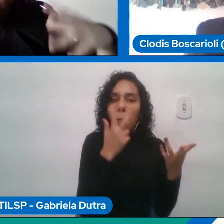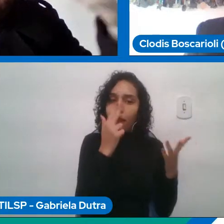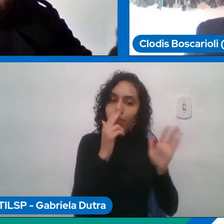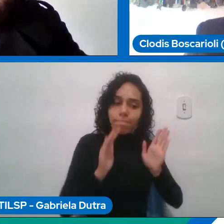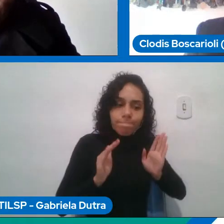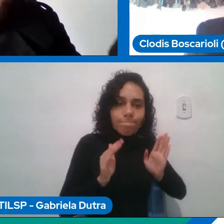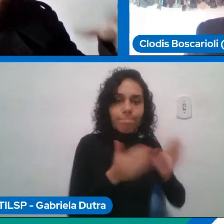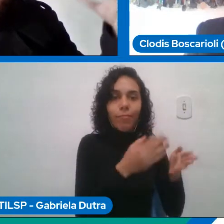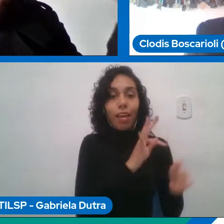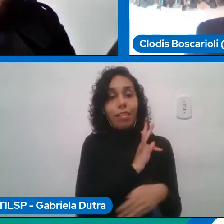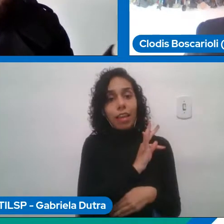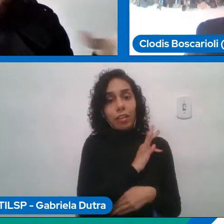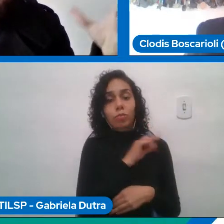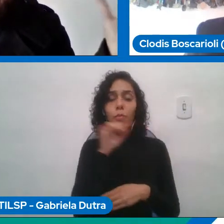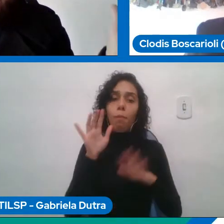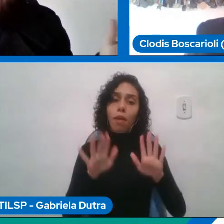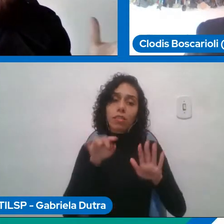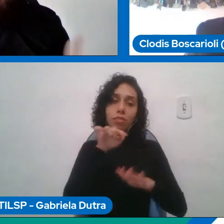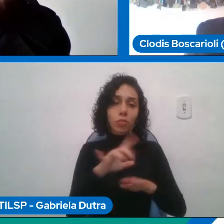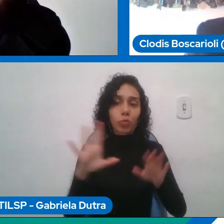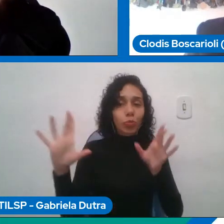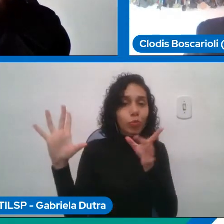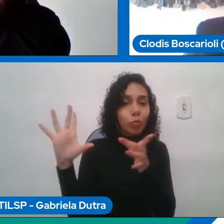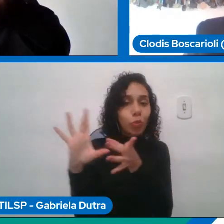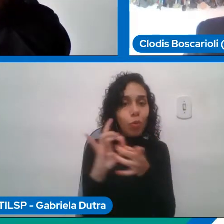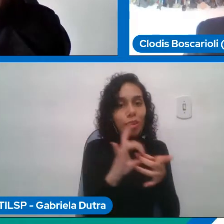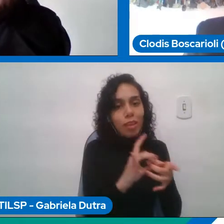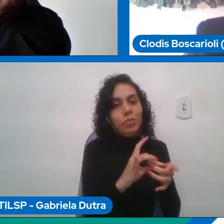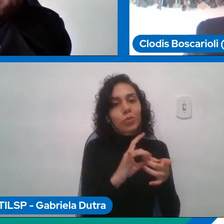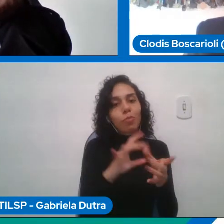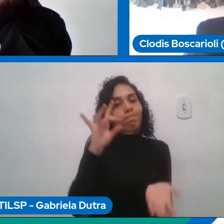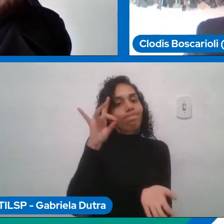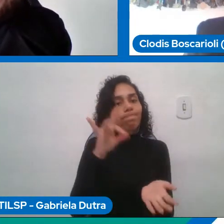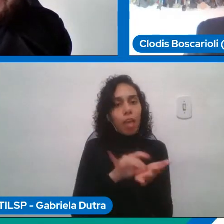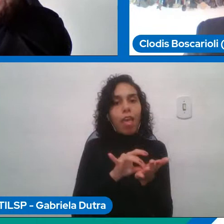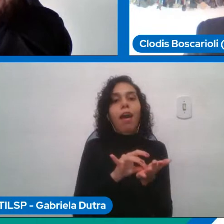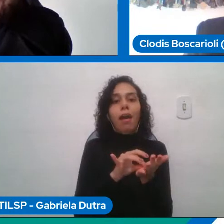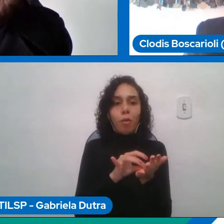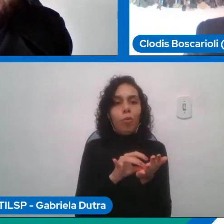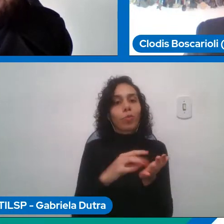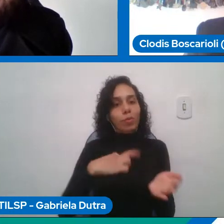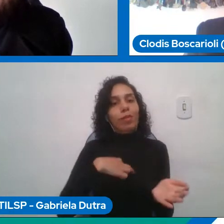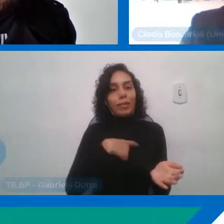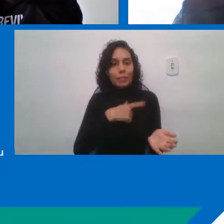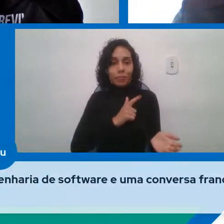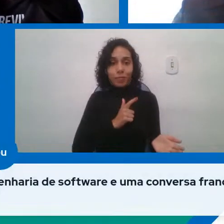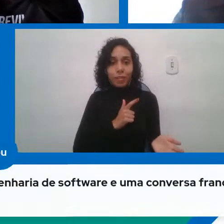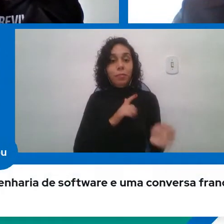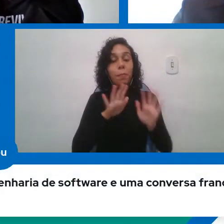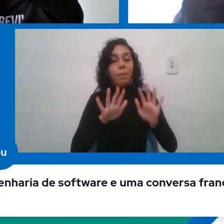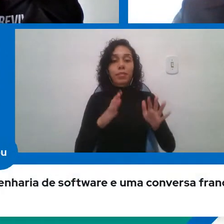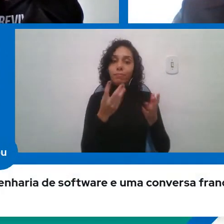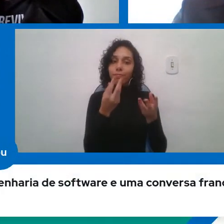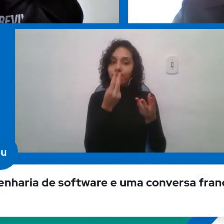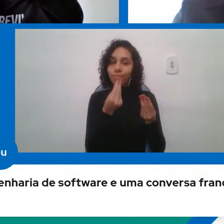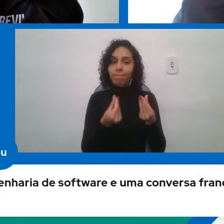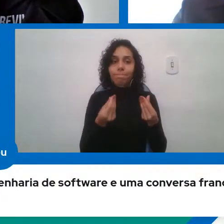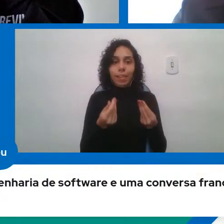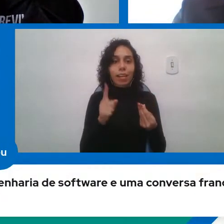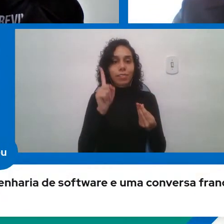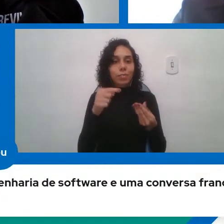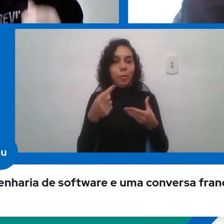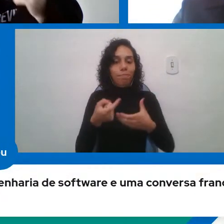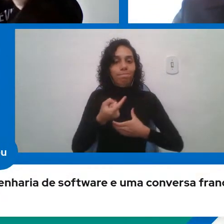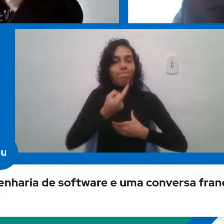contexto real no mundo maior e aí reina a subjetividade então quando eu